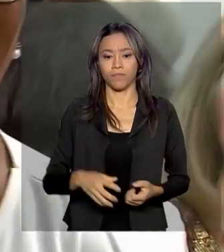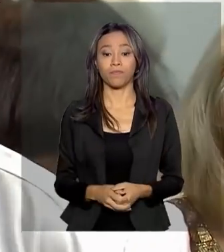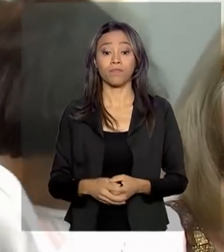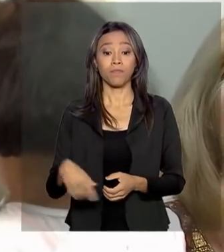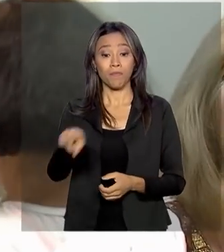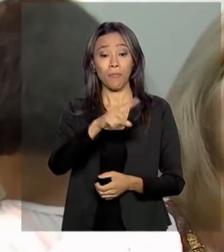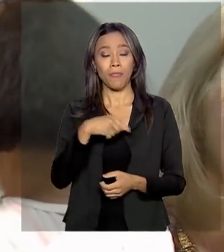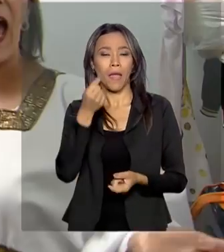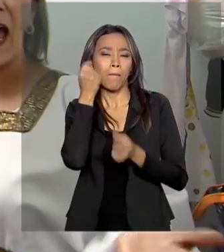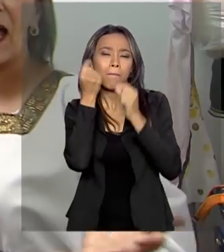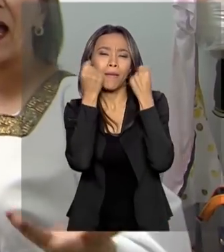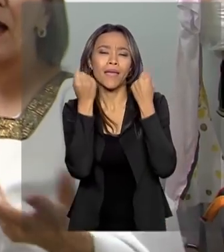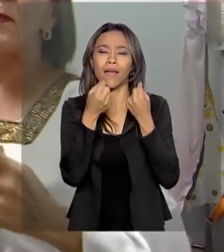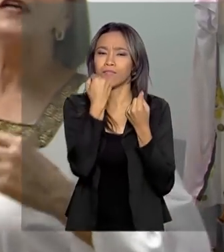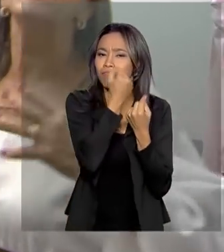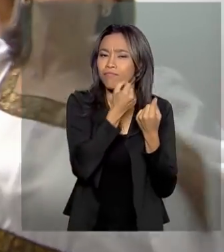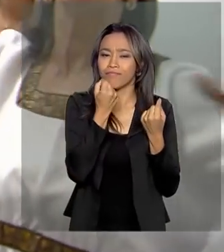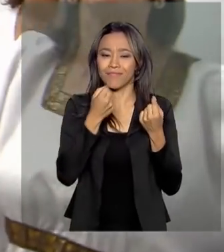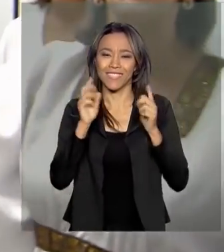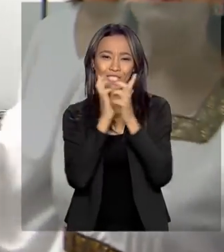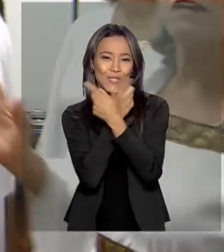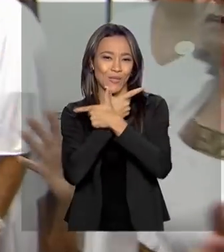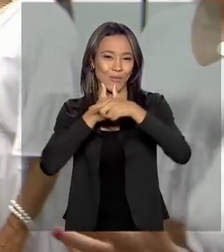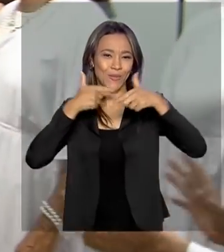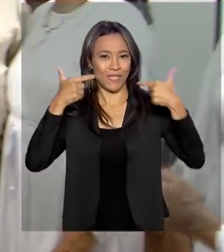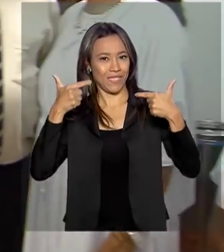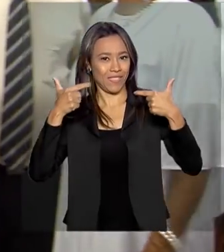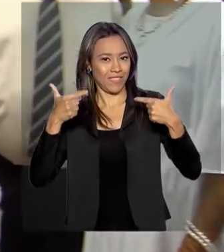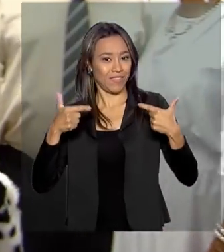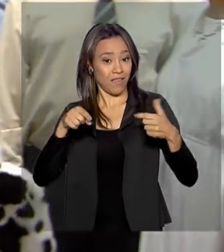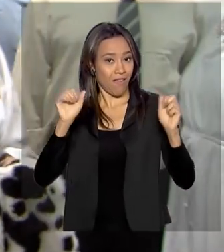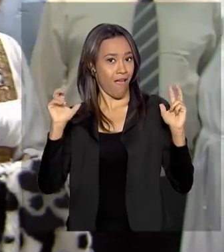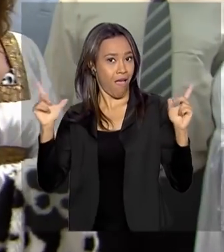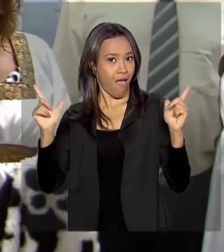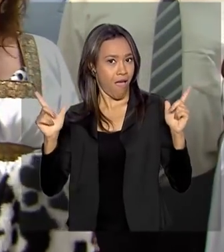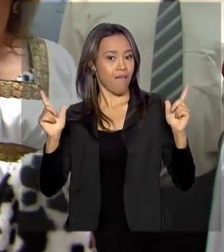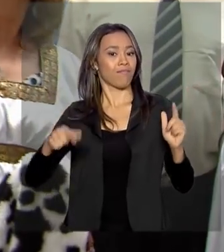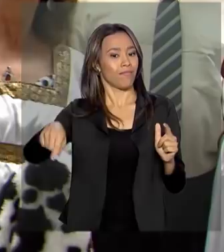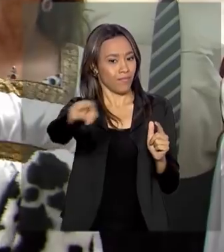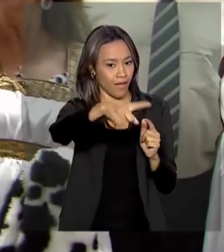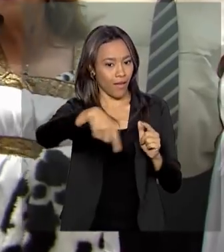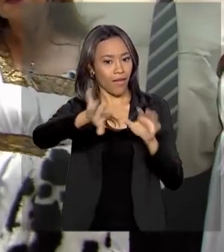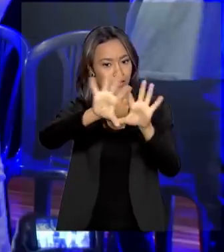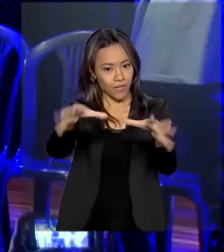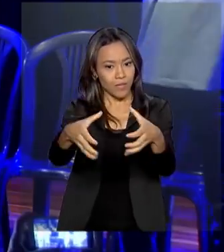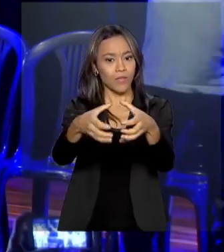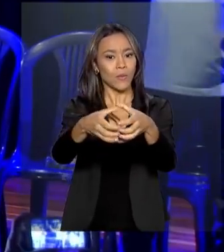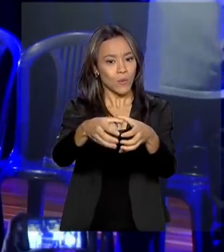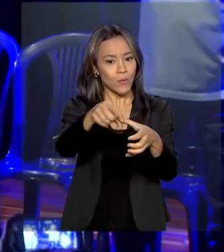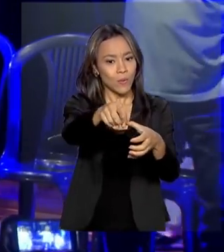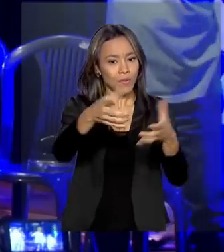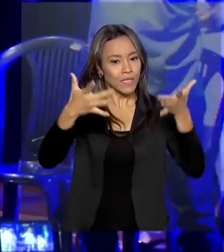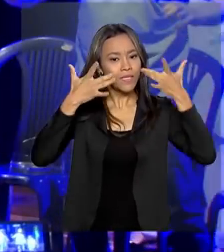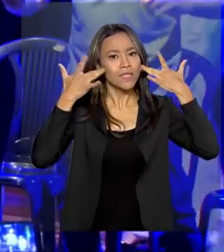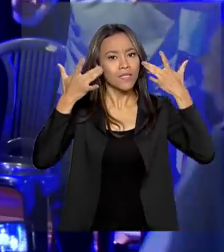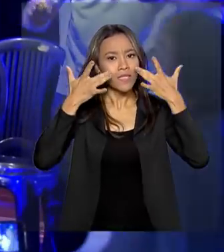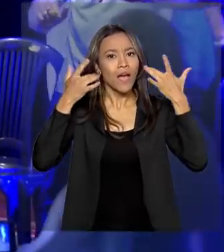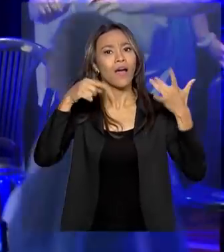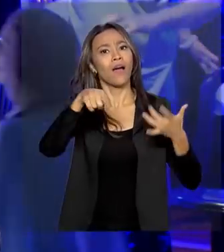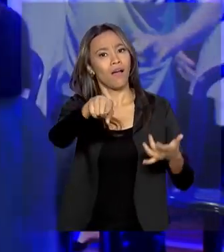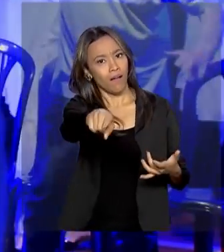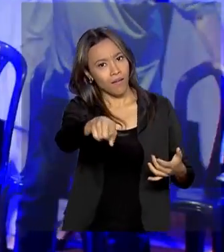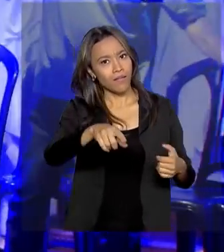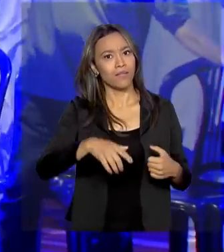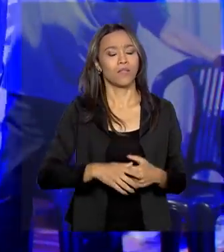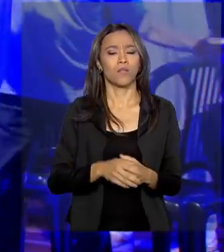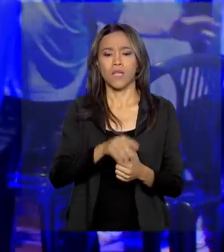Maquiagem, sorrisos e muita disposição. Esta é a concentração do grupo de teatro mais vividos em cena.